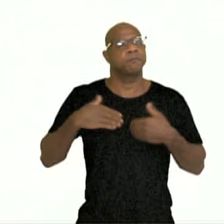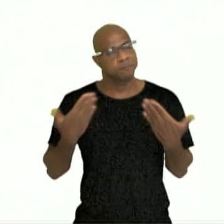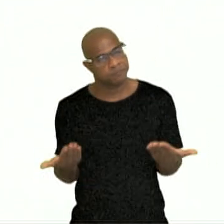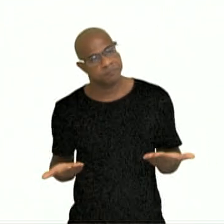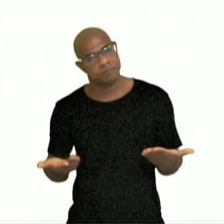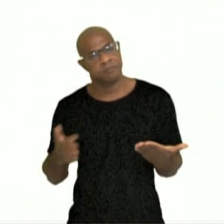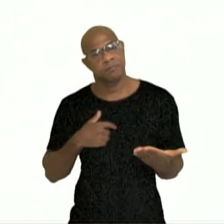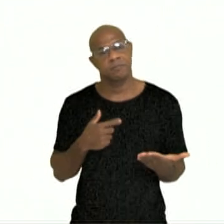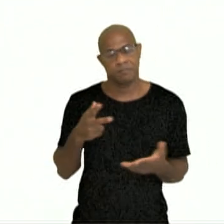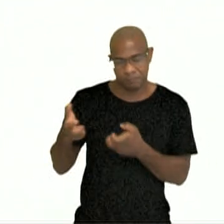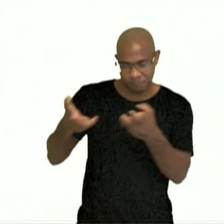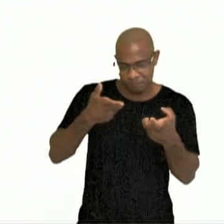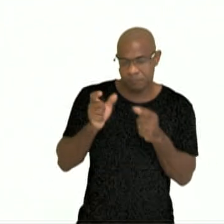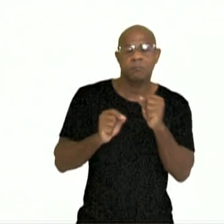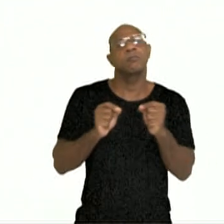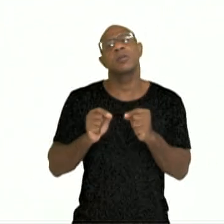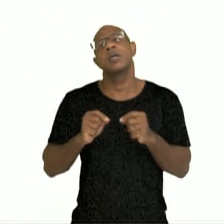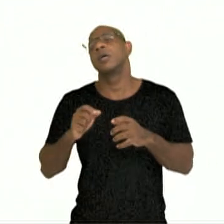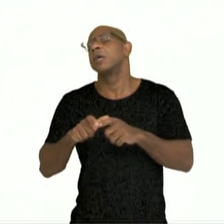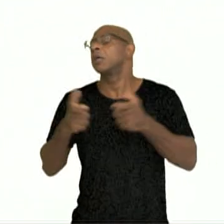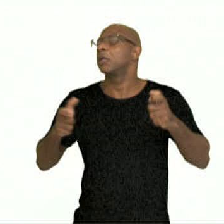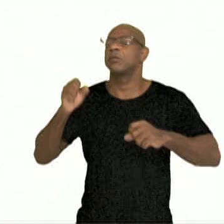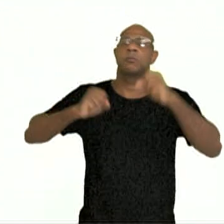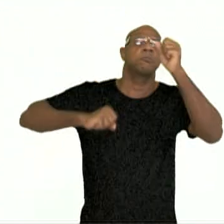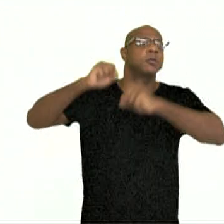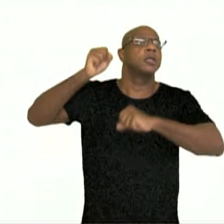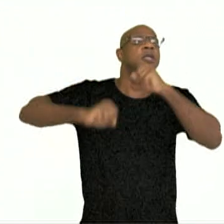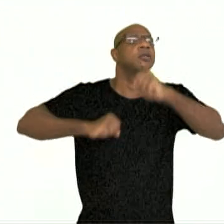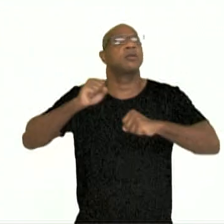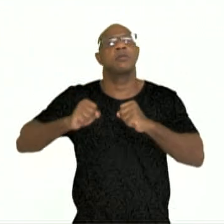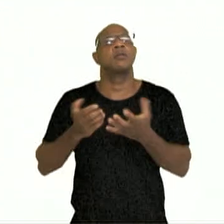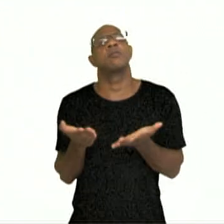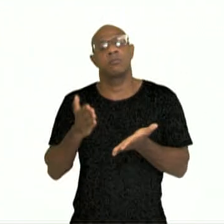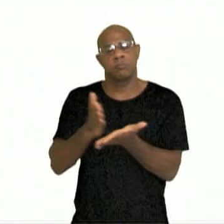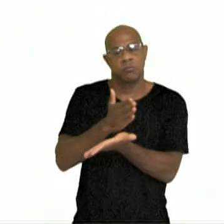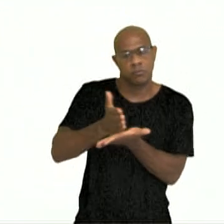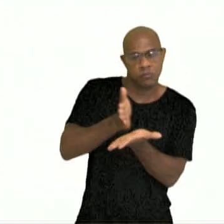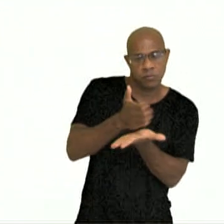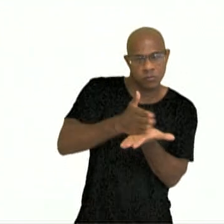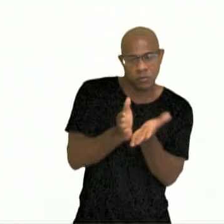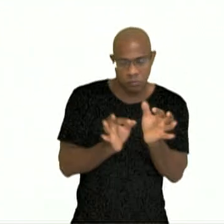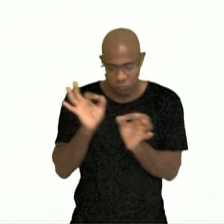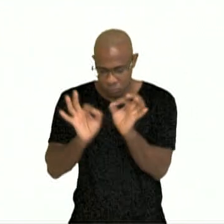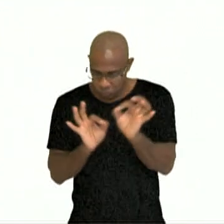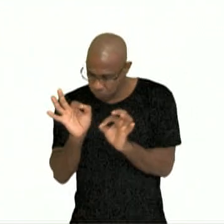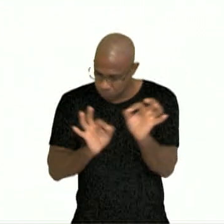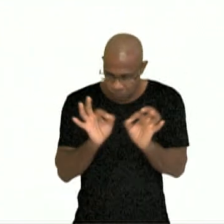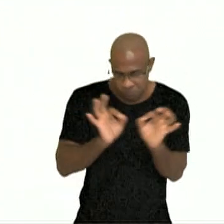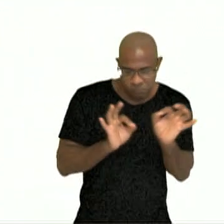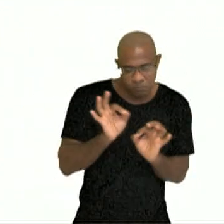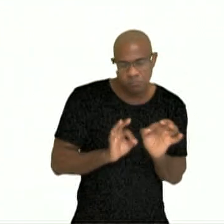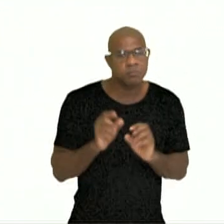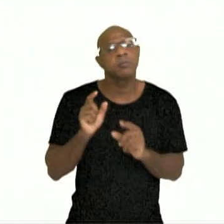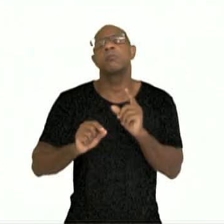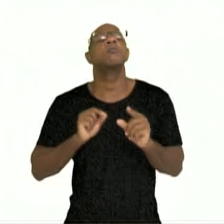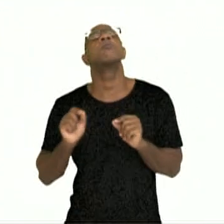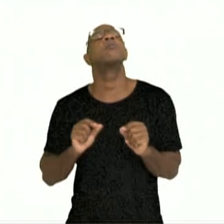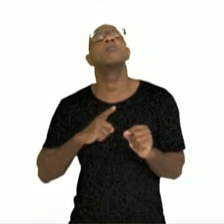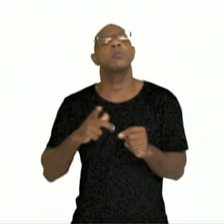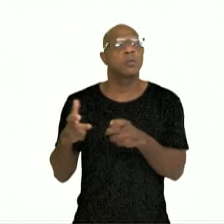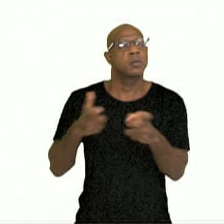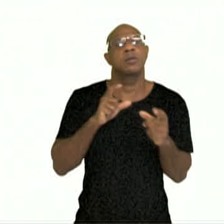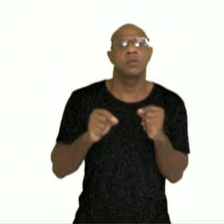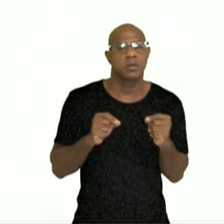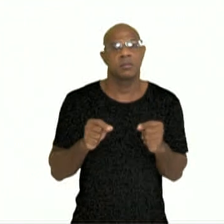as grandes empresas, aleatoriamente, vão dividindo e se organizando para observar